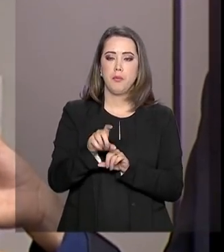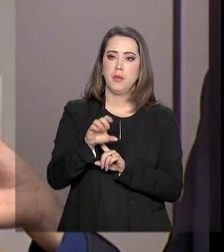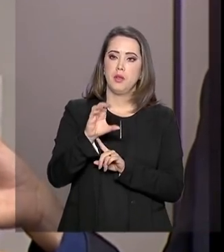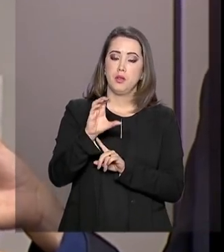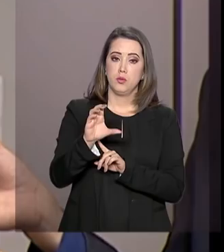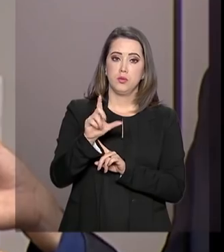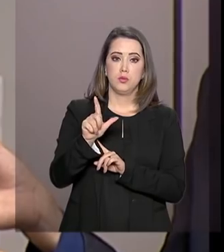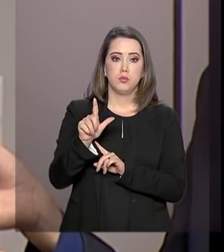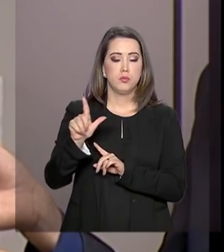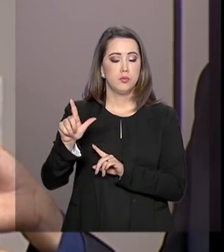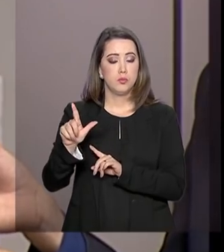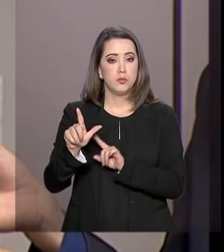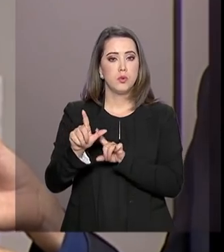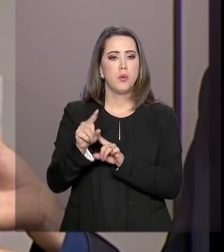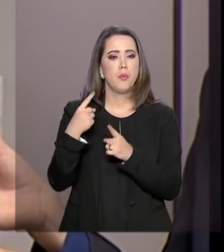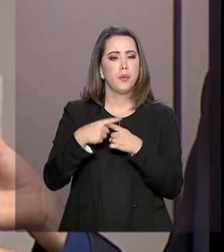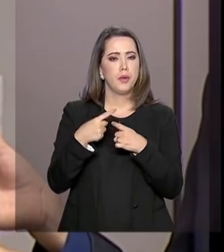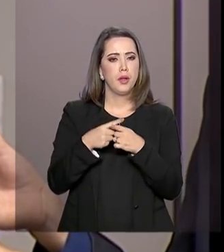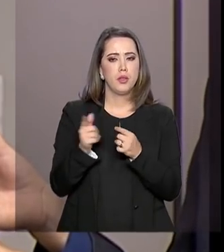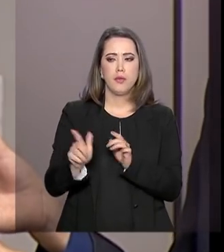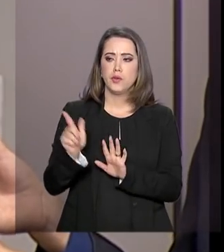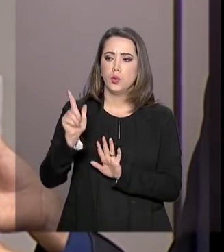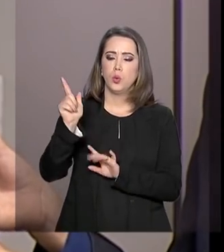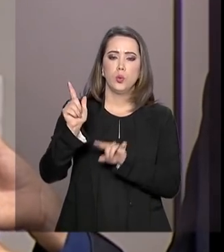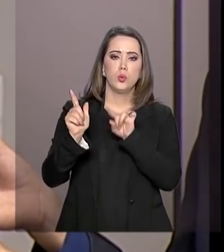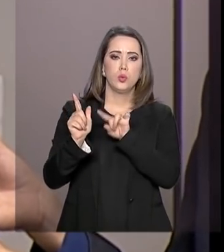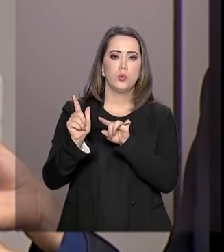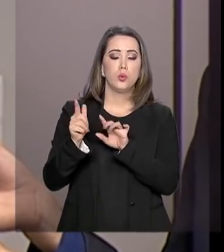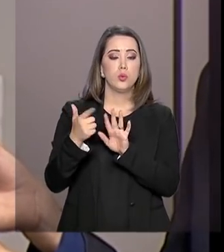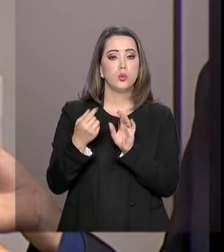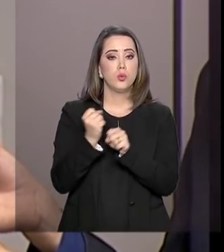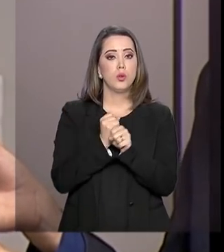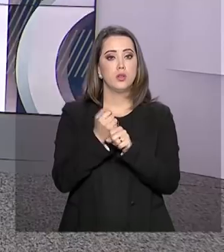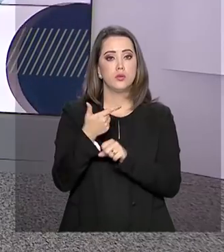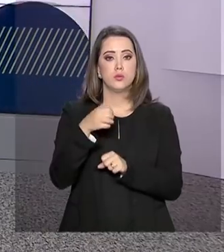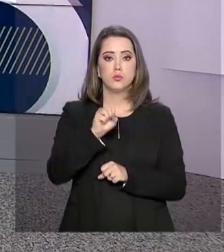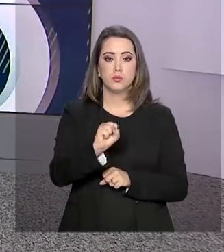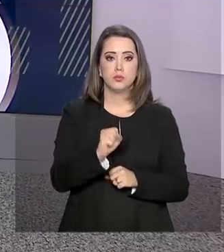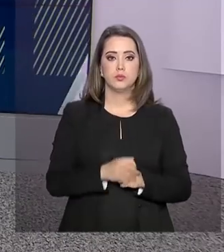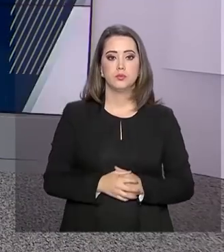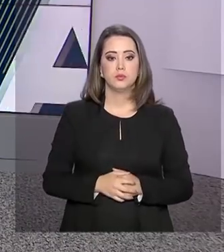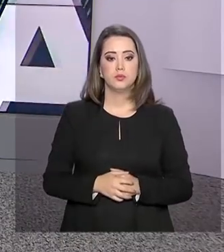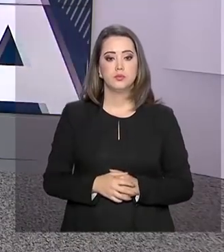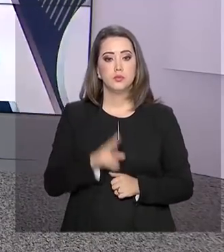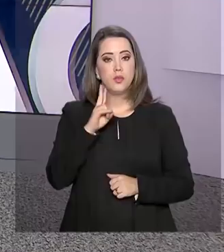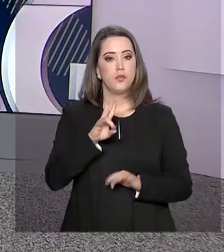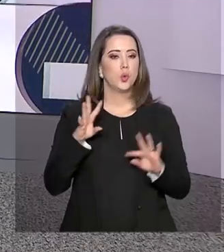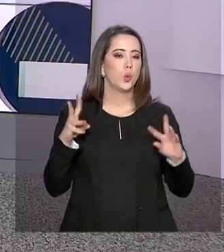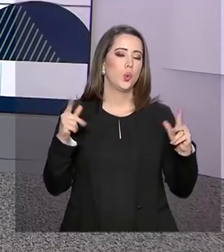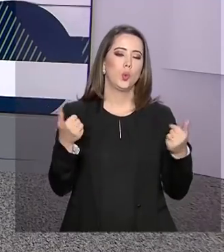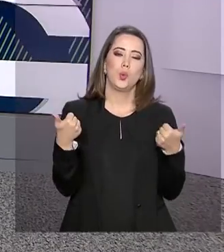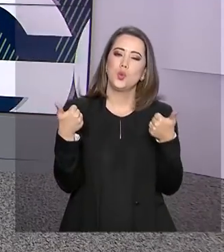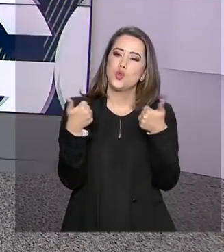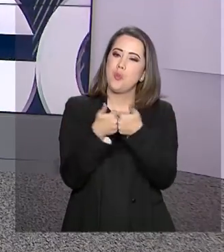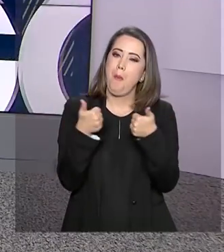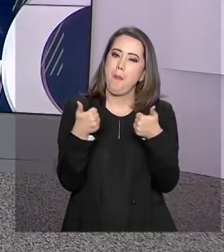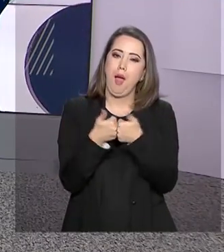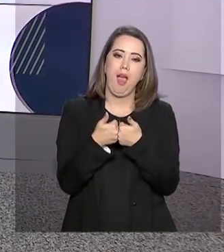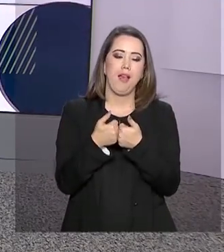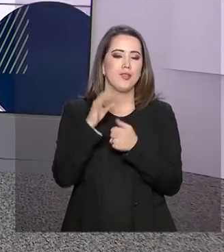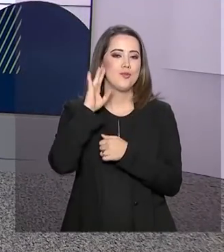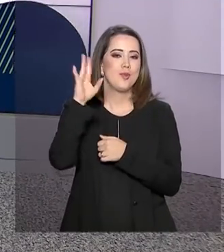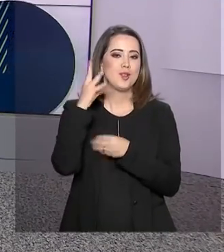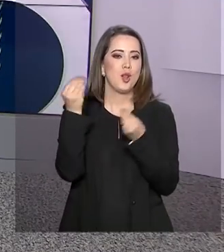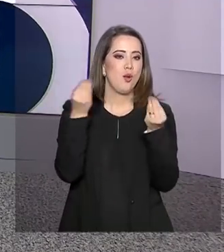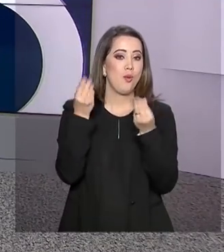em parte se referem aos lucros que foram oferidos em 2018. Conferir tudo de pertinho, imaginar